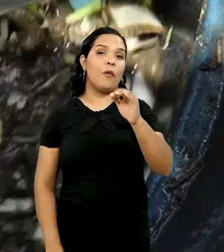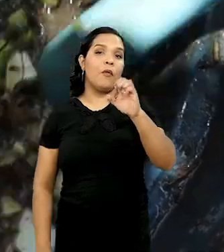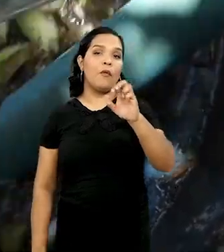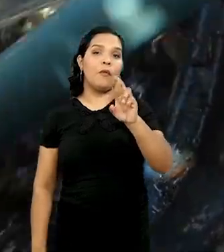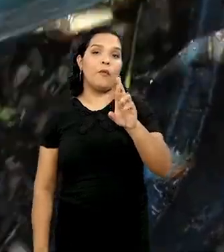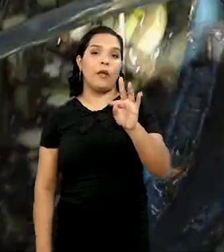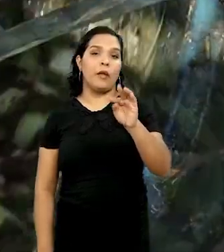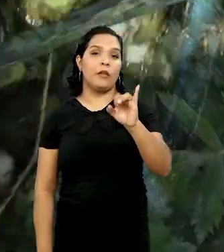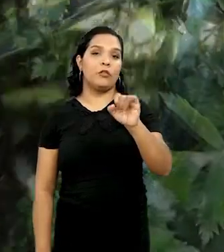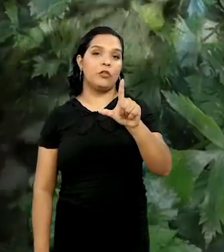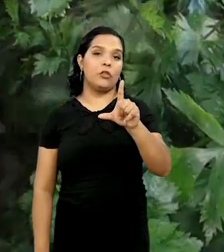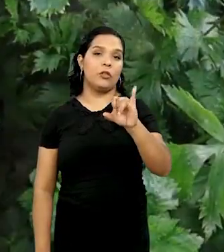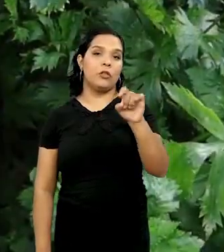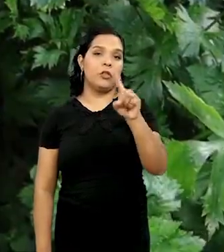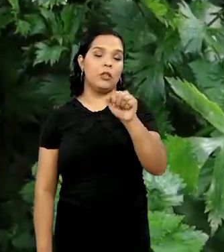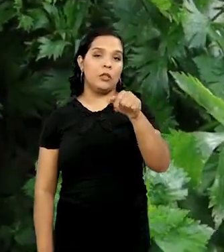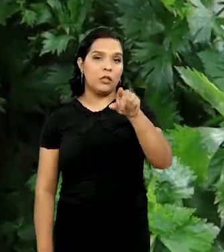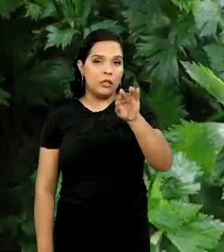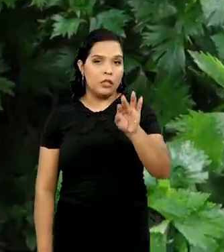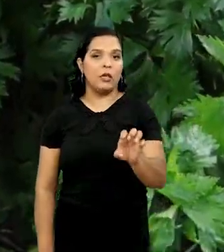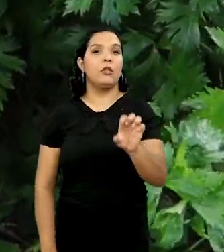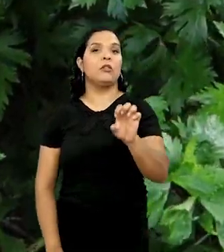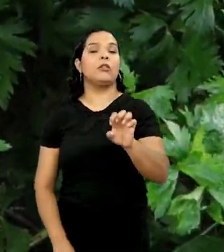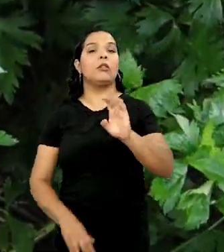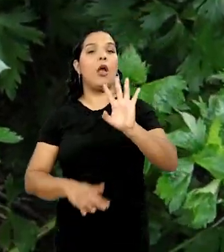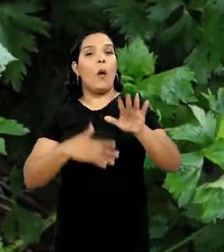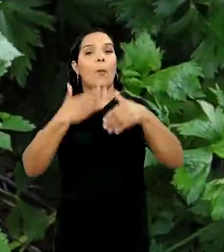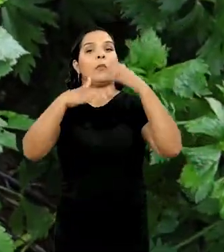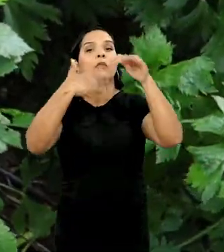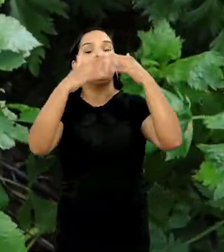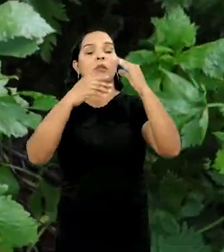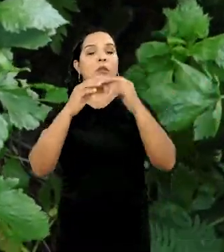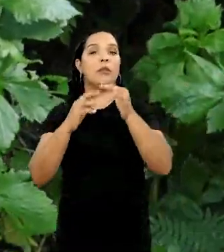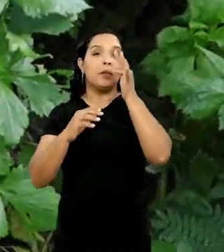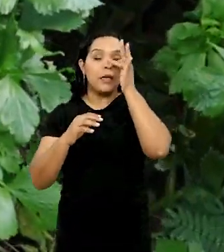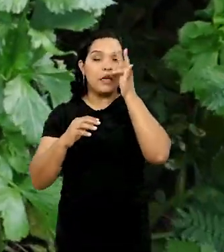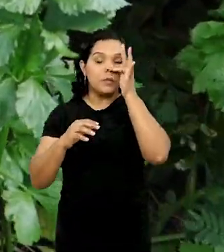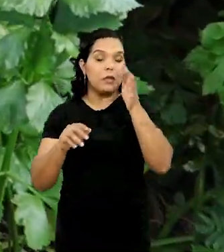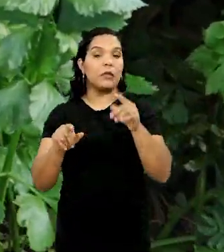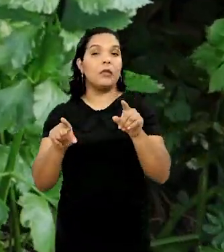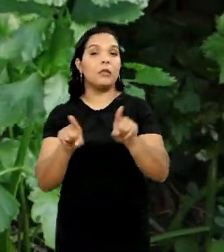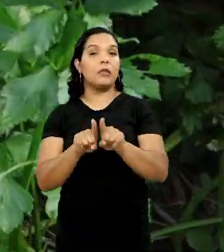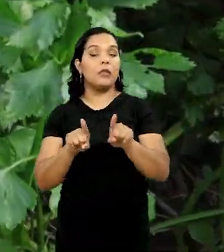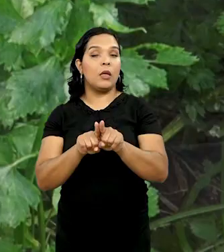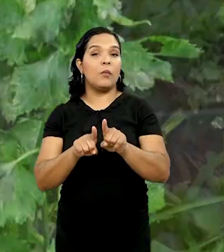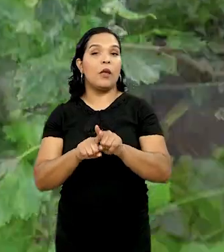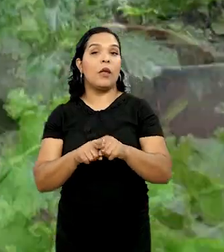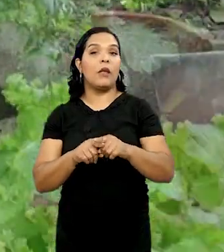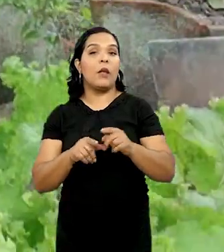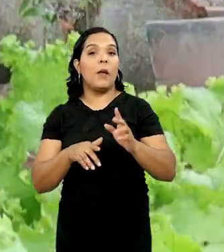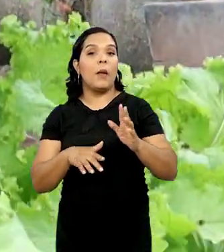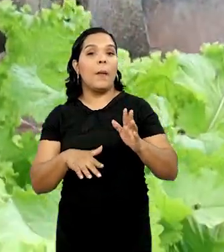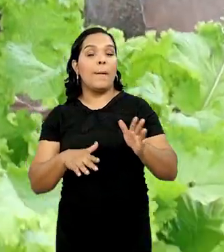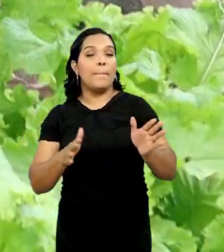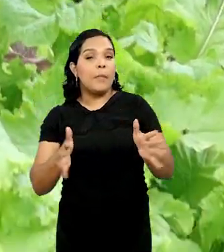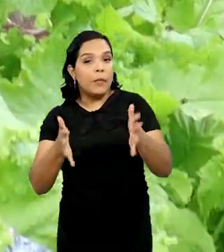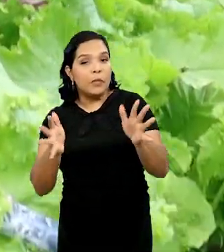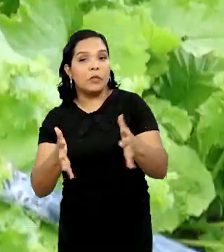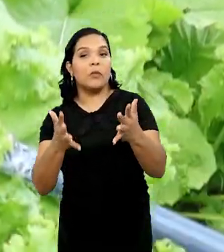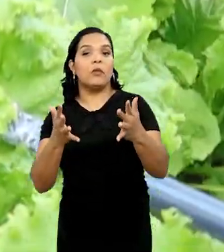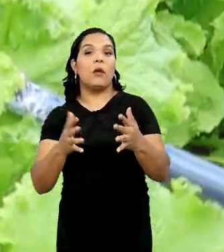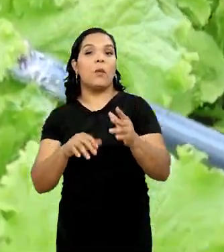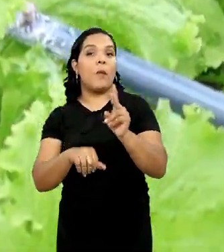qualidade. E que proporciona o aumento do desenvolvimento das plantas e também proporciona